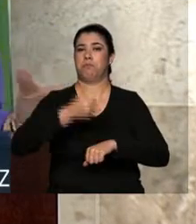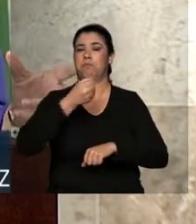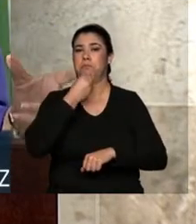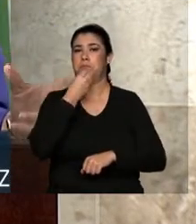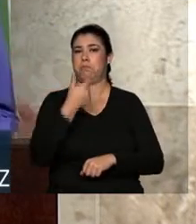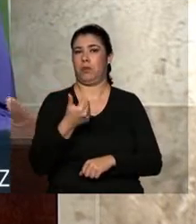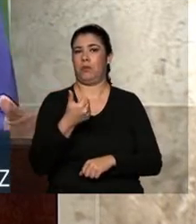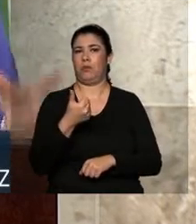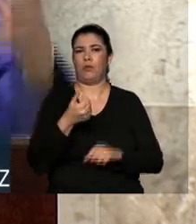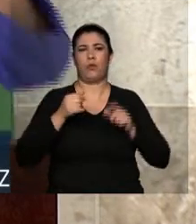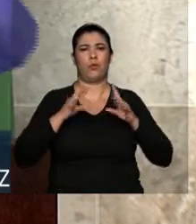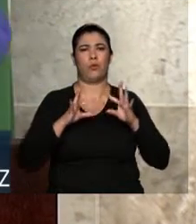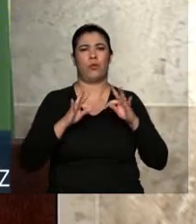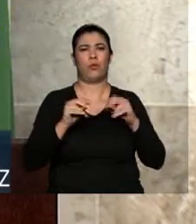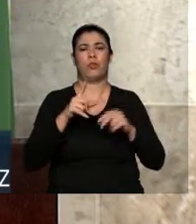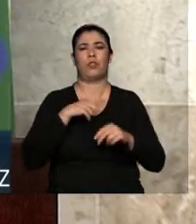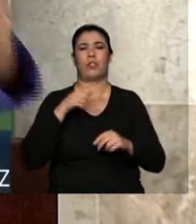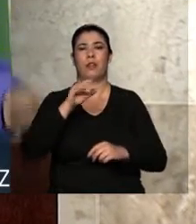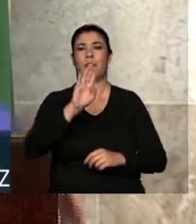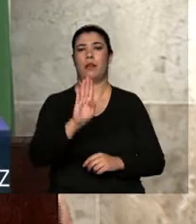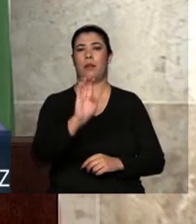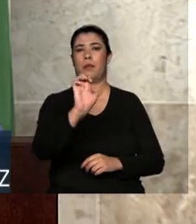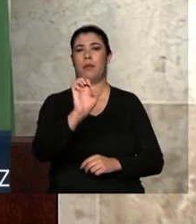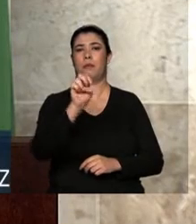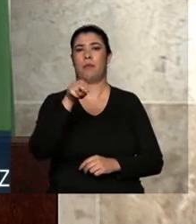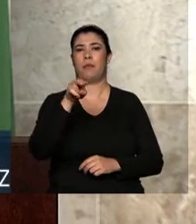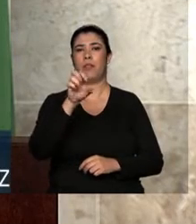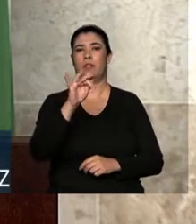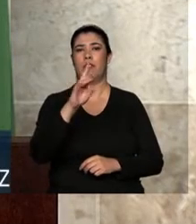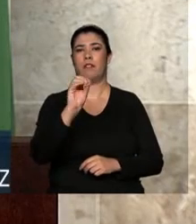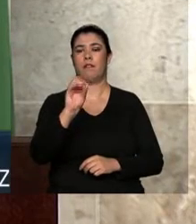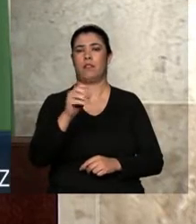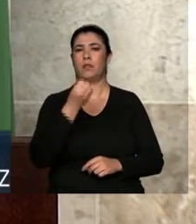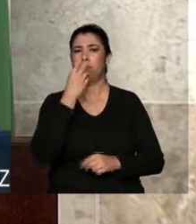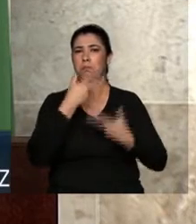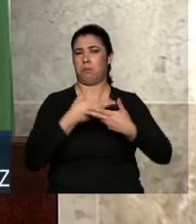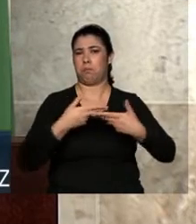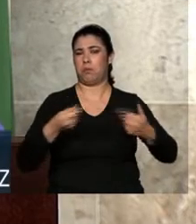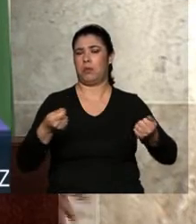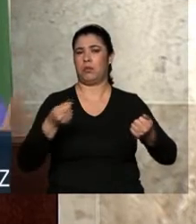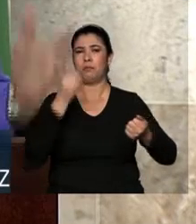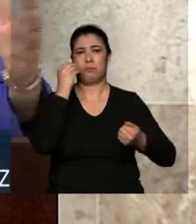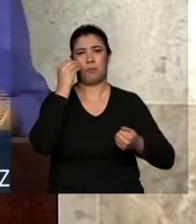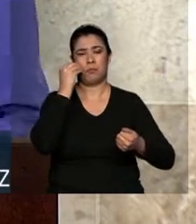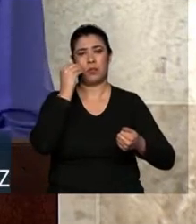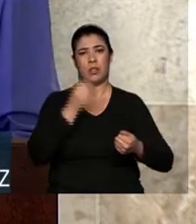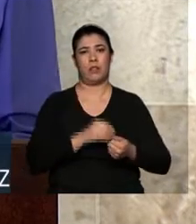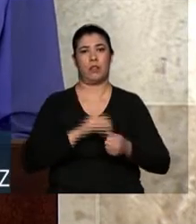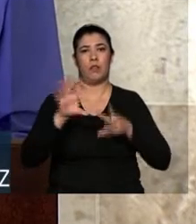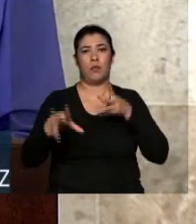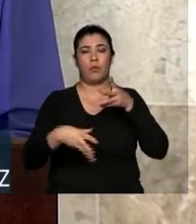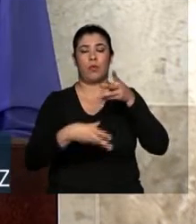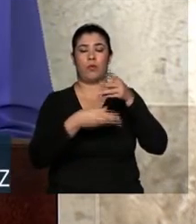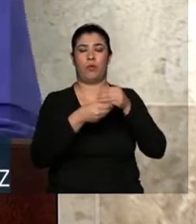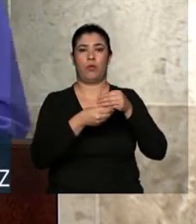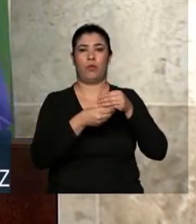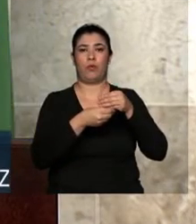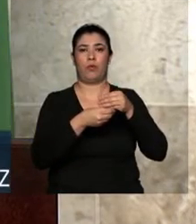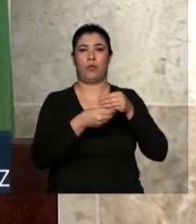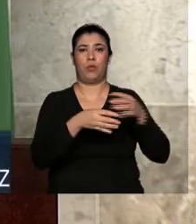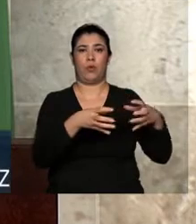que todos têm benefícios com essa articulação. Elas terão no seu quadro funcional jovens,